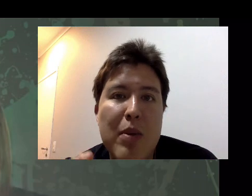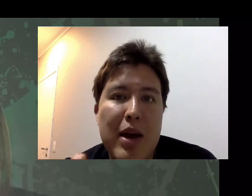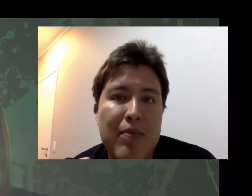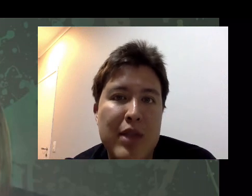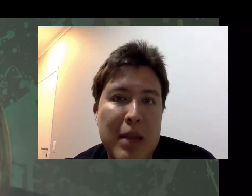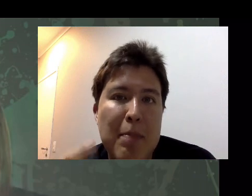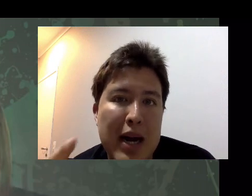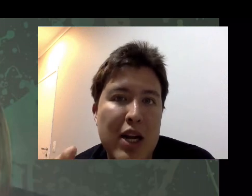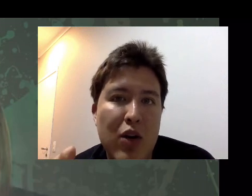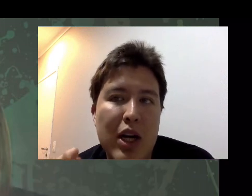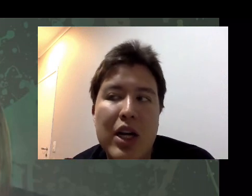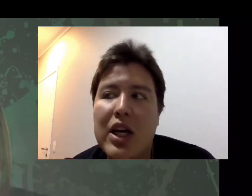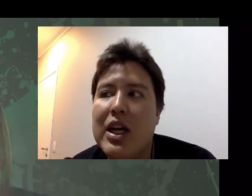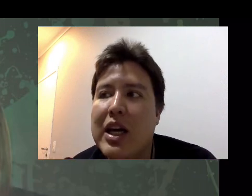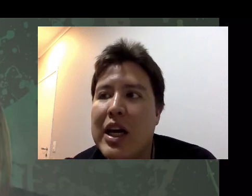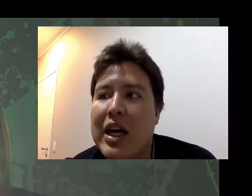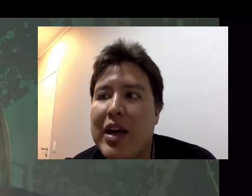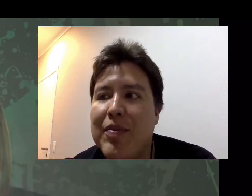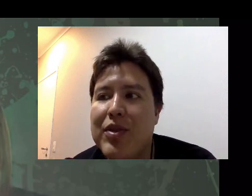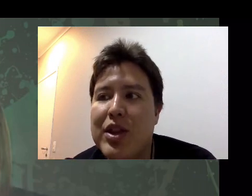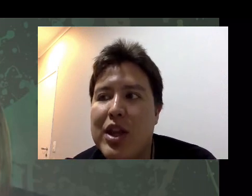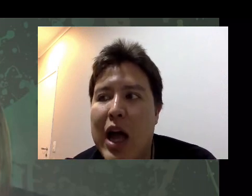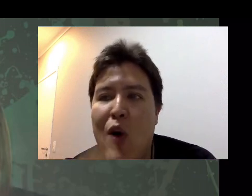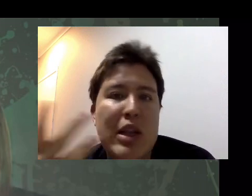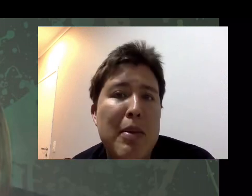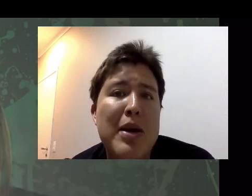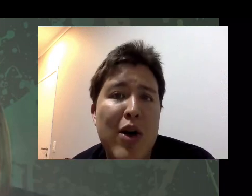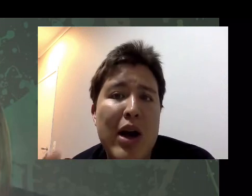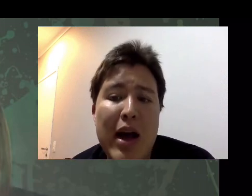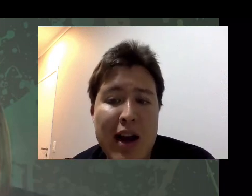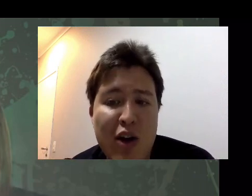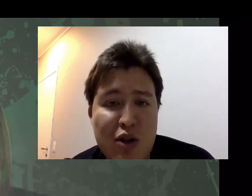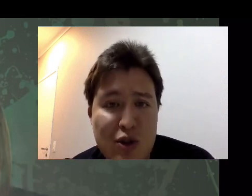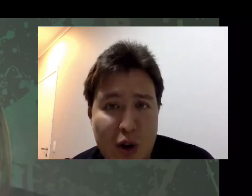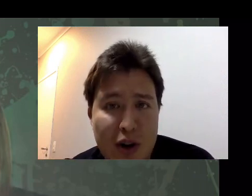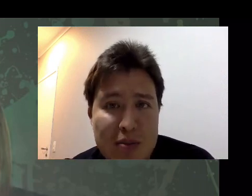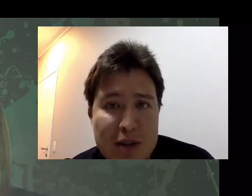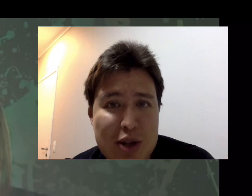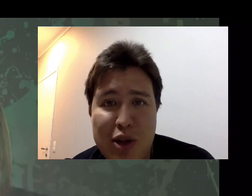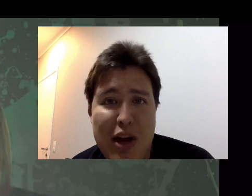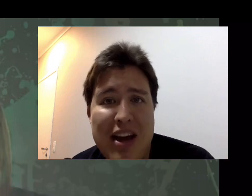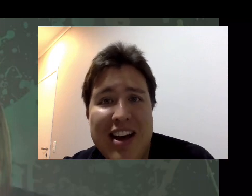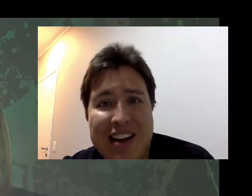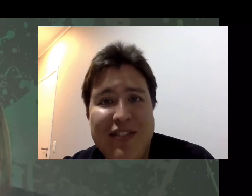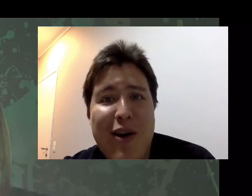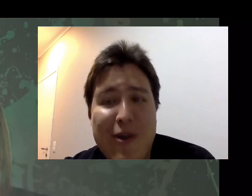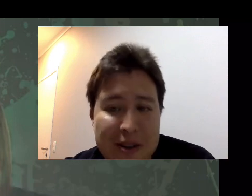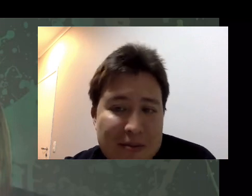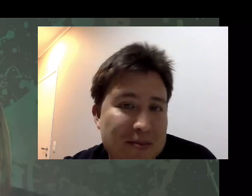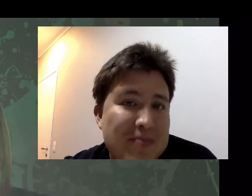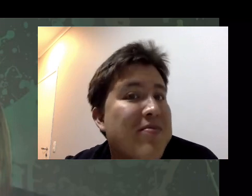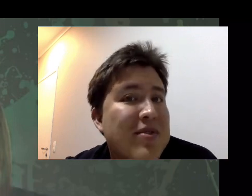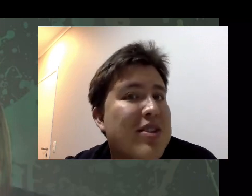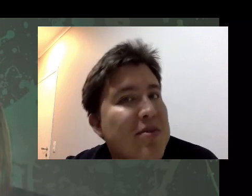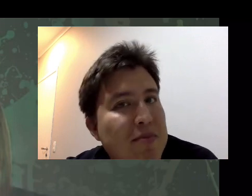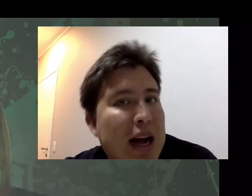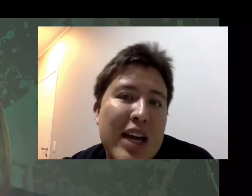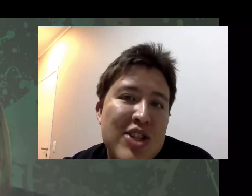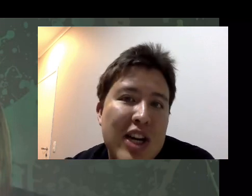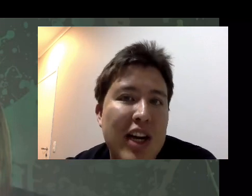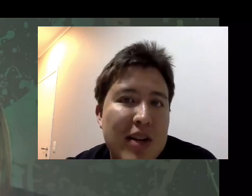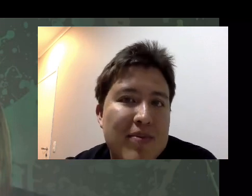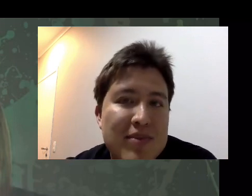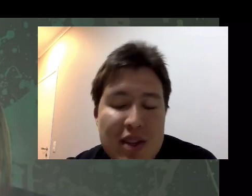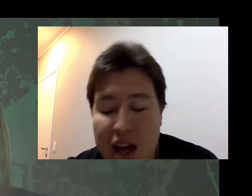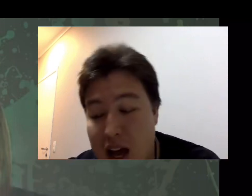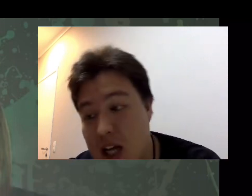engraçado-me de pânico, e a última vez agora ela não gostou, mas eu adorei, então, vai